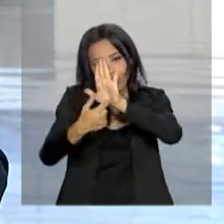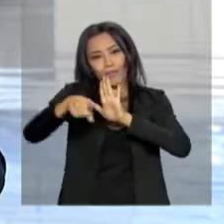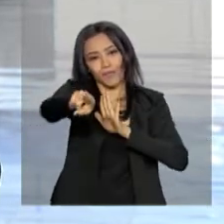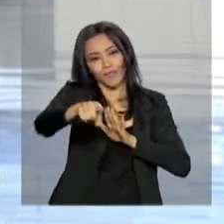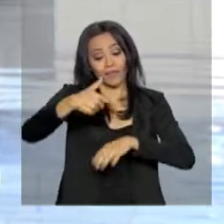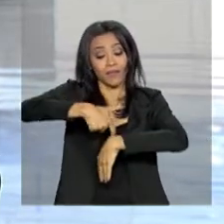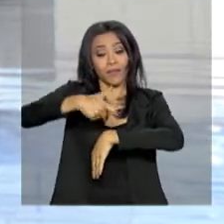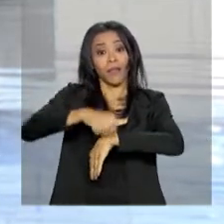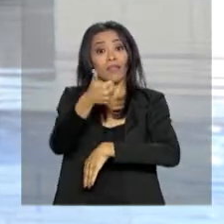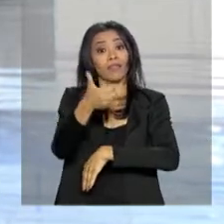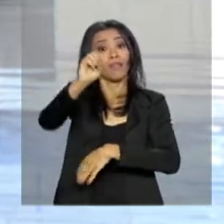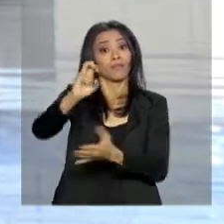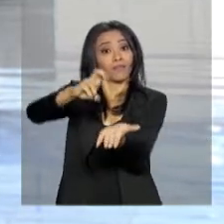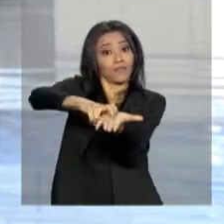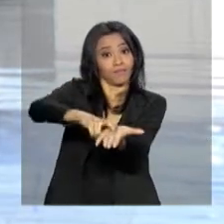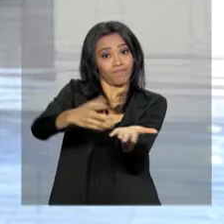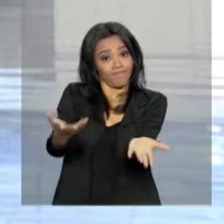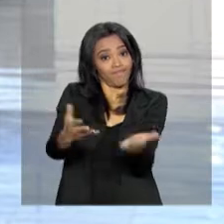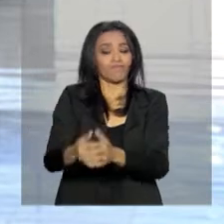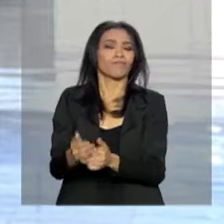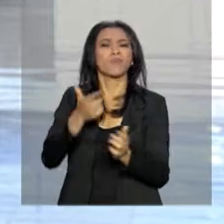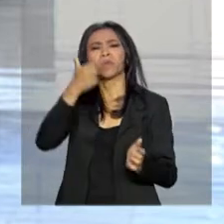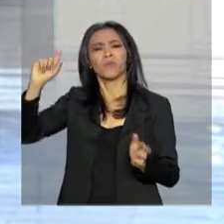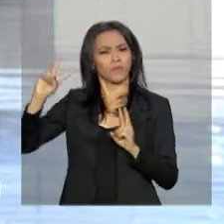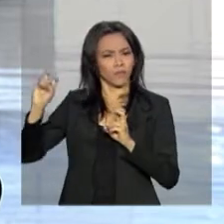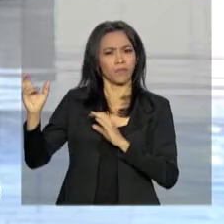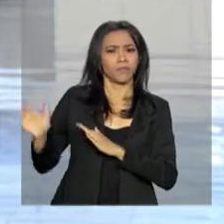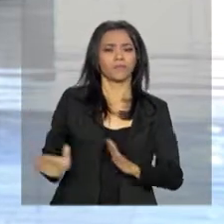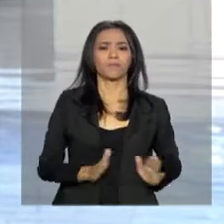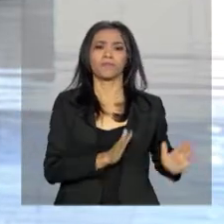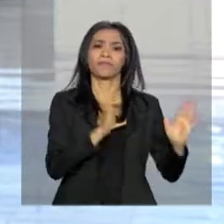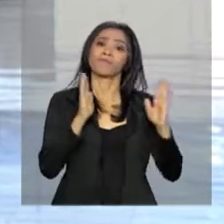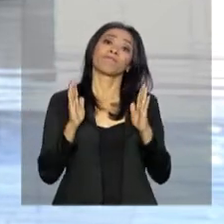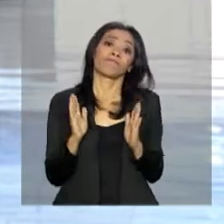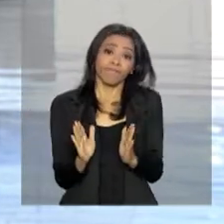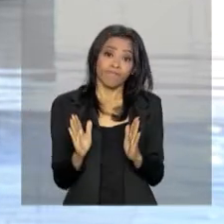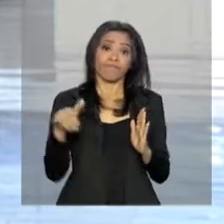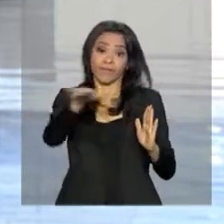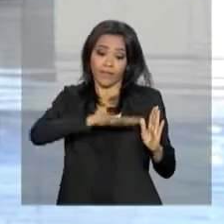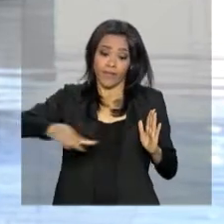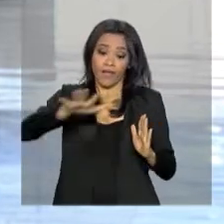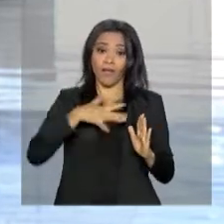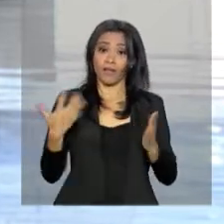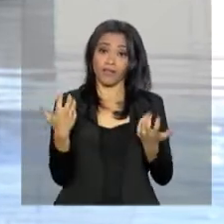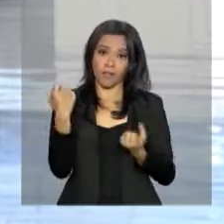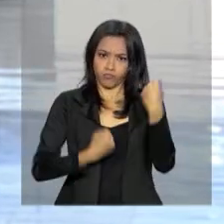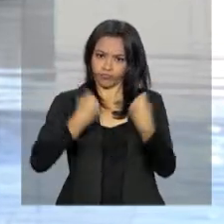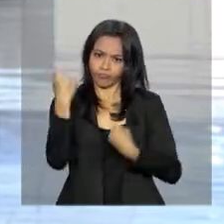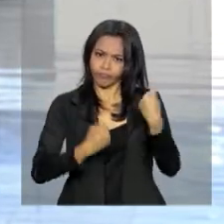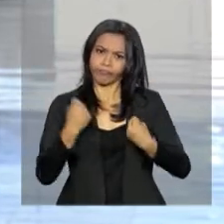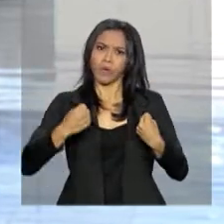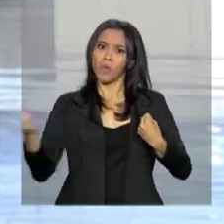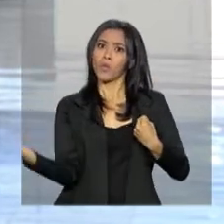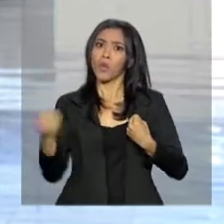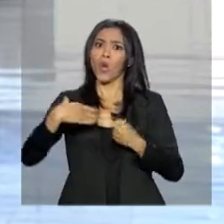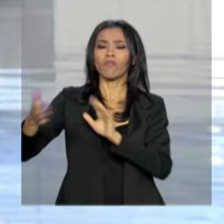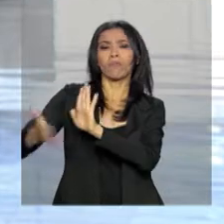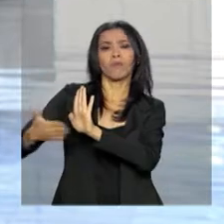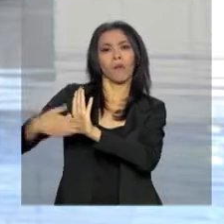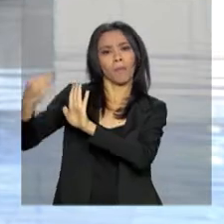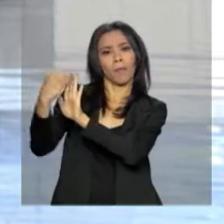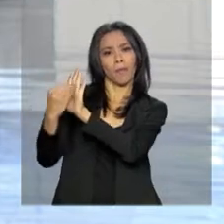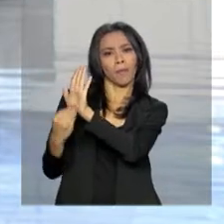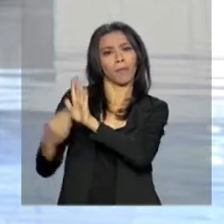a partir das 10 horas da manhã. Mudando de assunto agora, Renata, o setor automotivo ganhou uma nova política com o programa